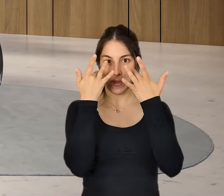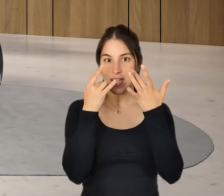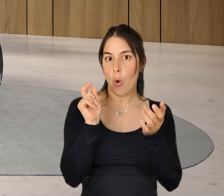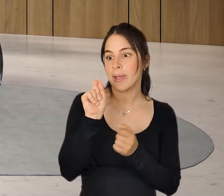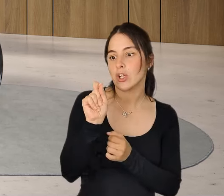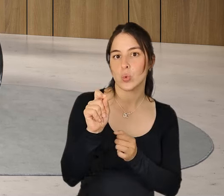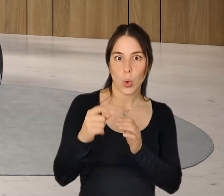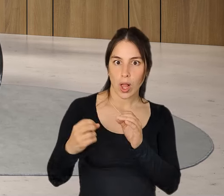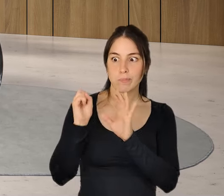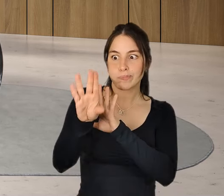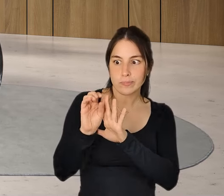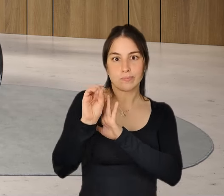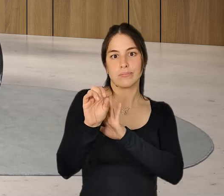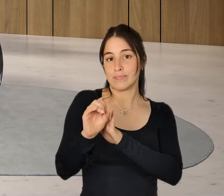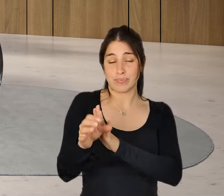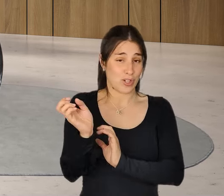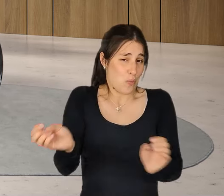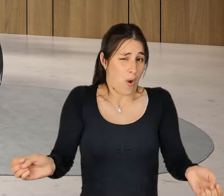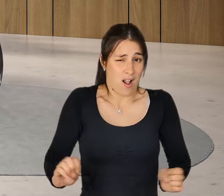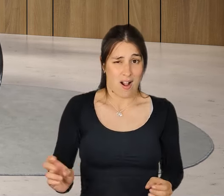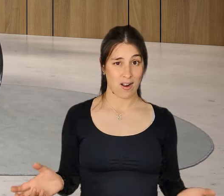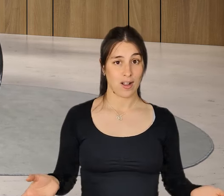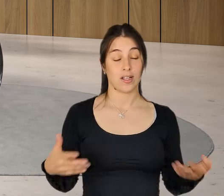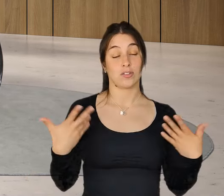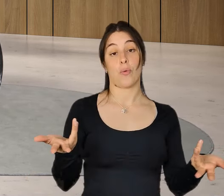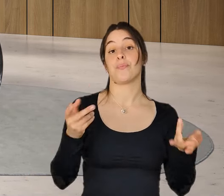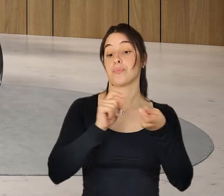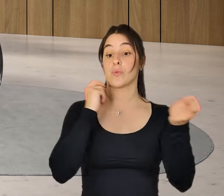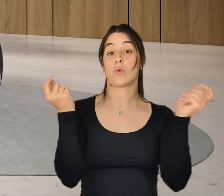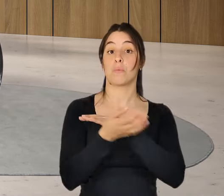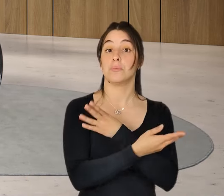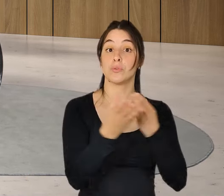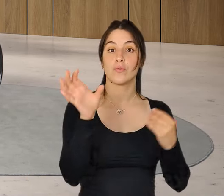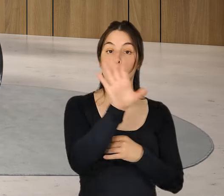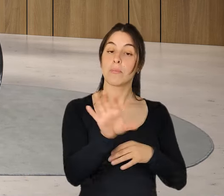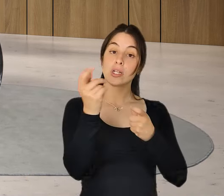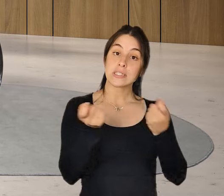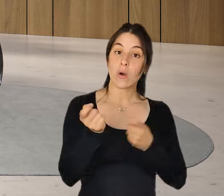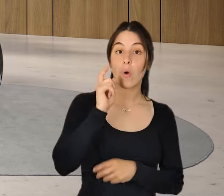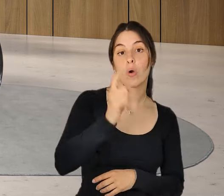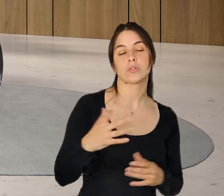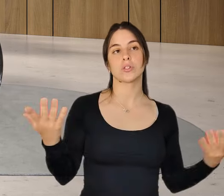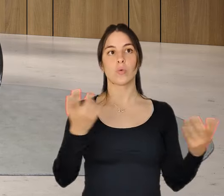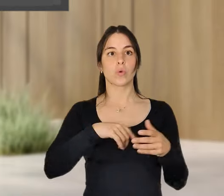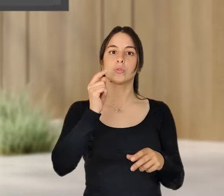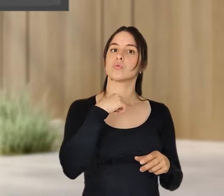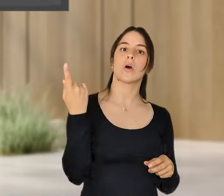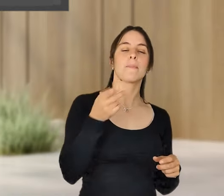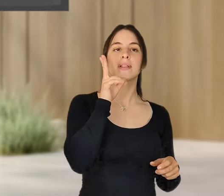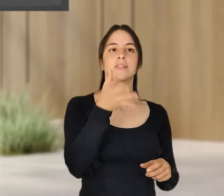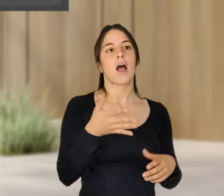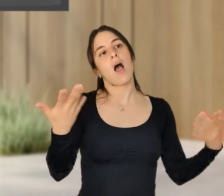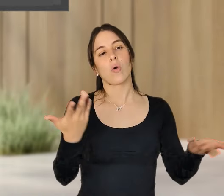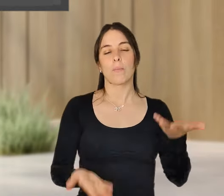alterou muito a forma de organização, e portanto eu acho que não nos podemos pôr, fazer estas